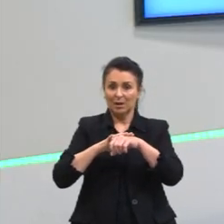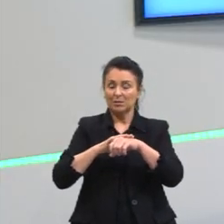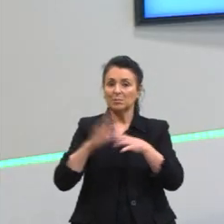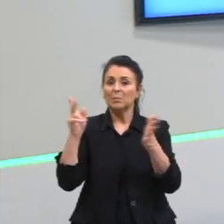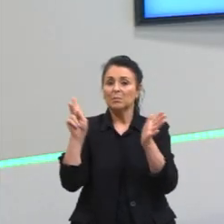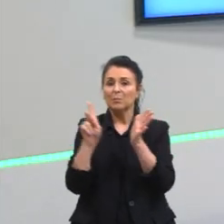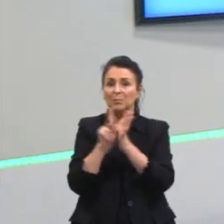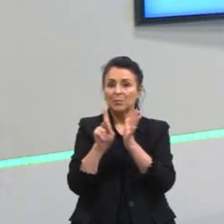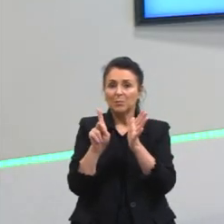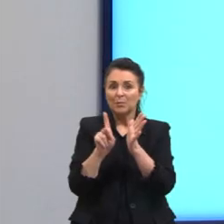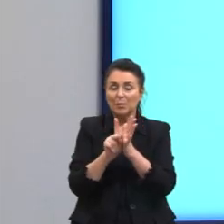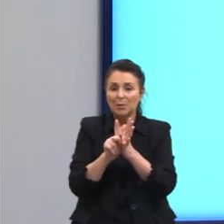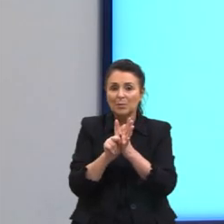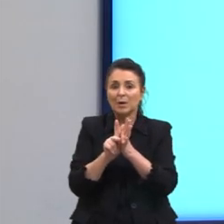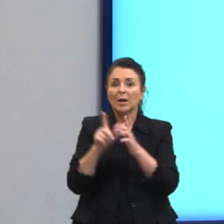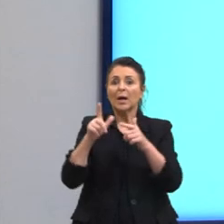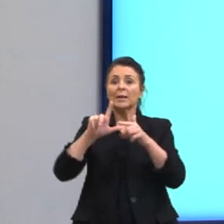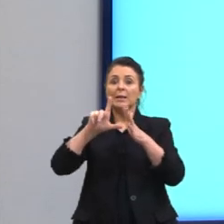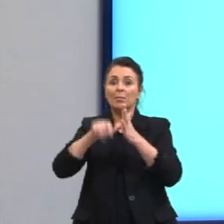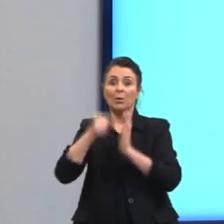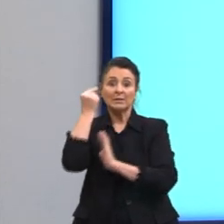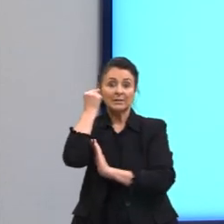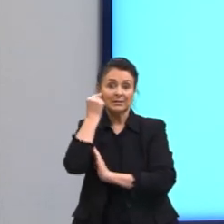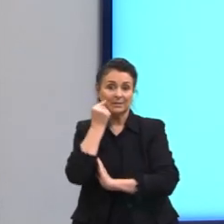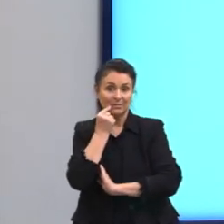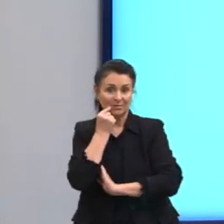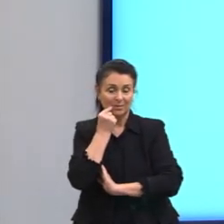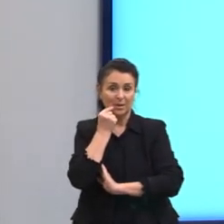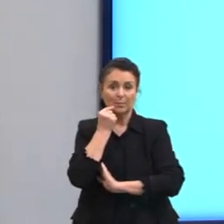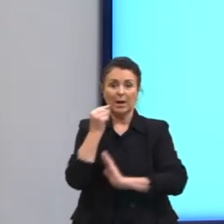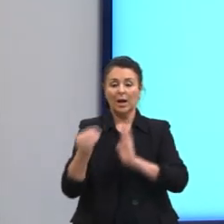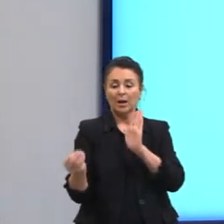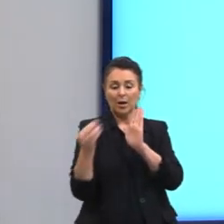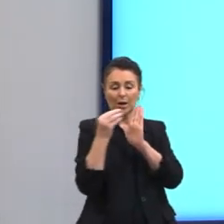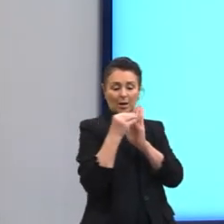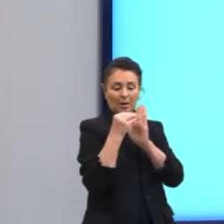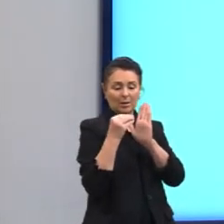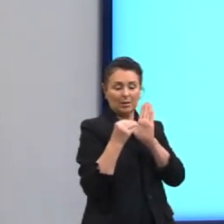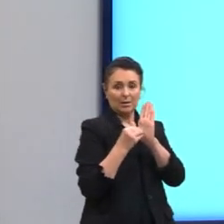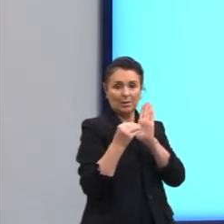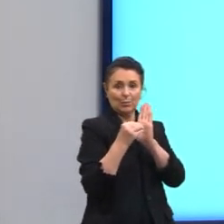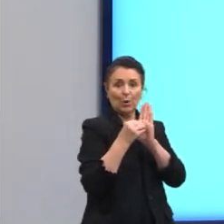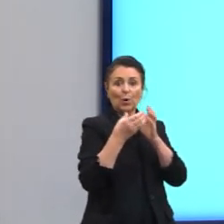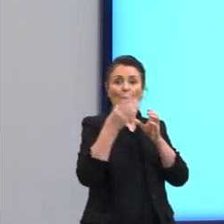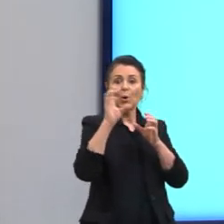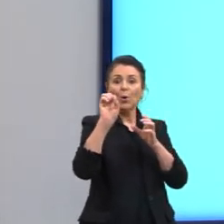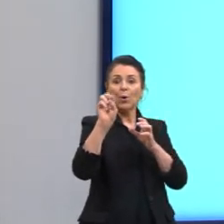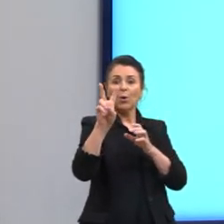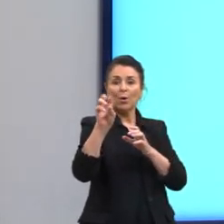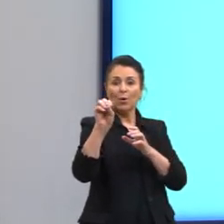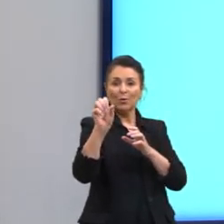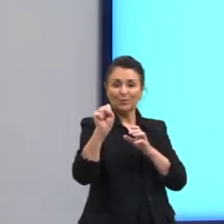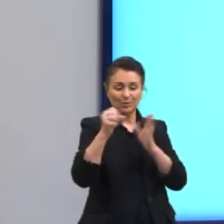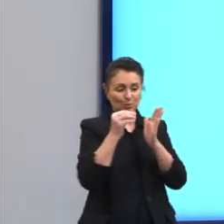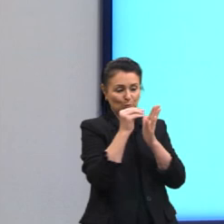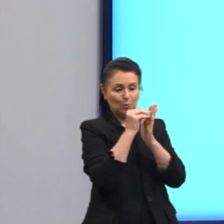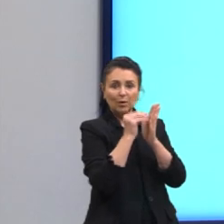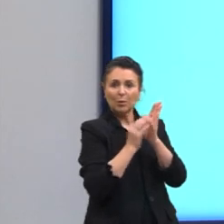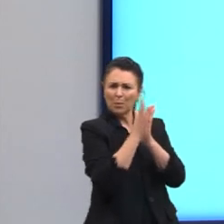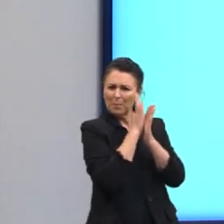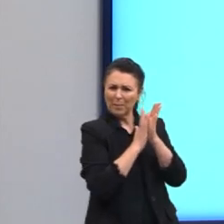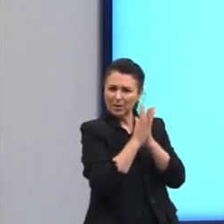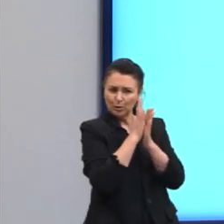Depois, a fêmea, ela vai depositar os ovos na parede de um criadouro,